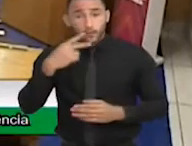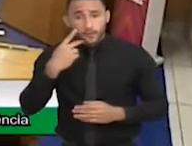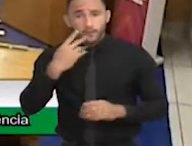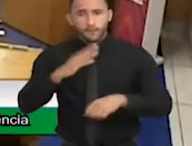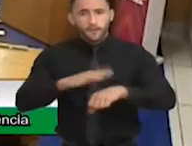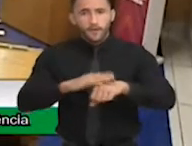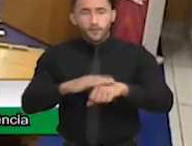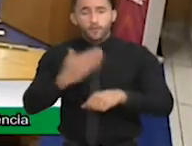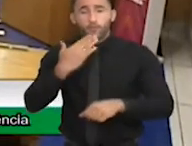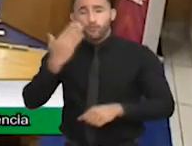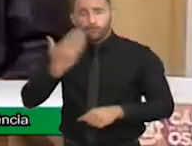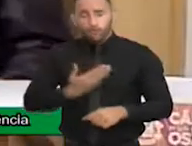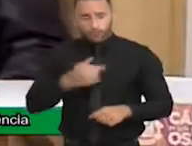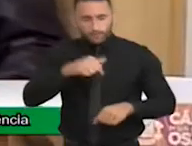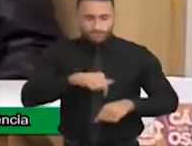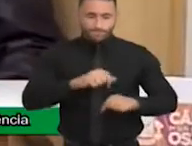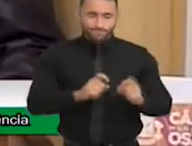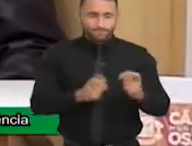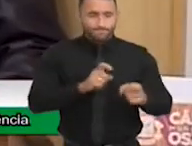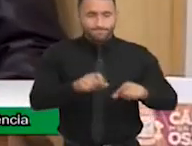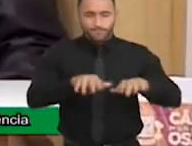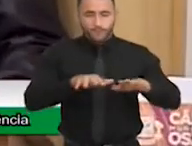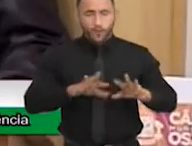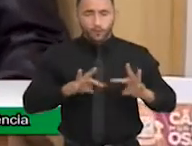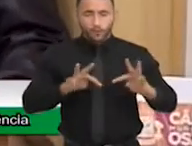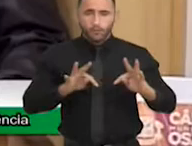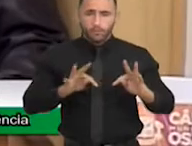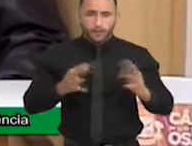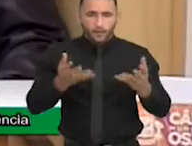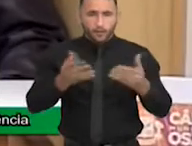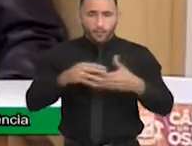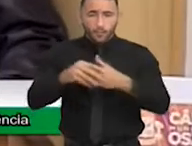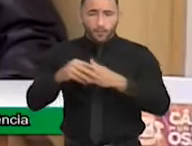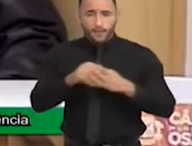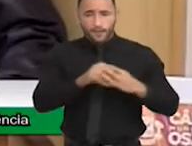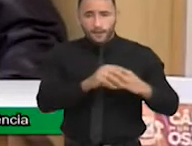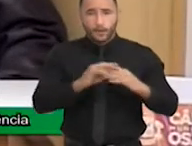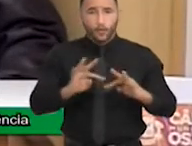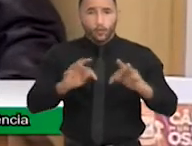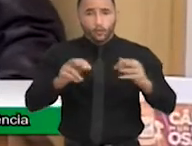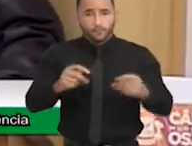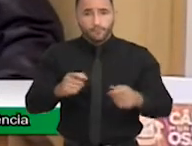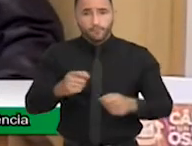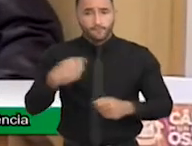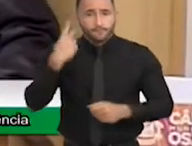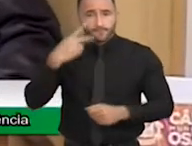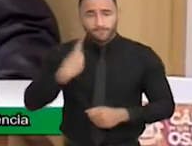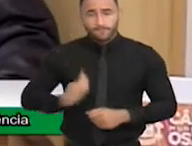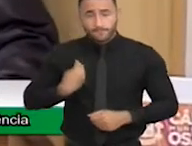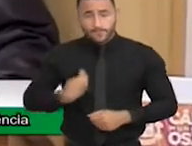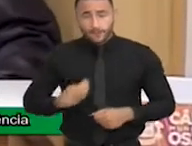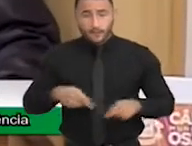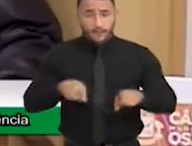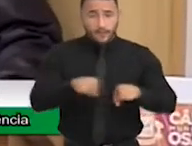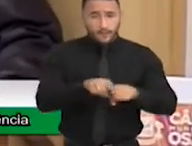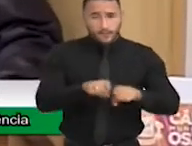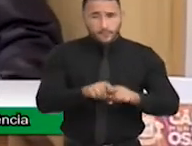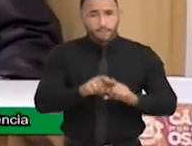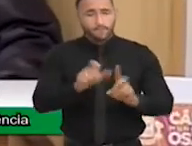Batista, eu cumprimento todas as autoridades aqui presentes. Na pessoa das mães, pais,